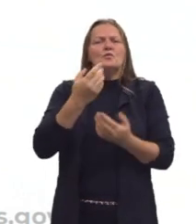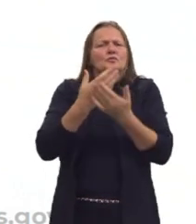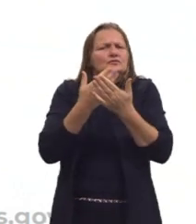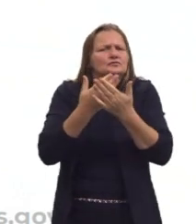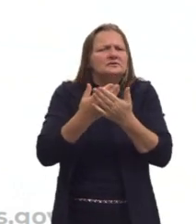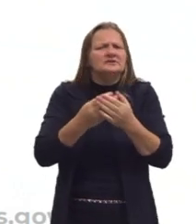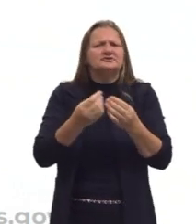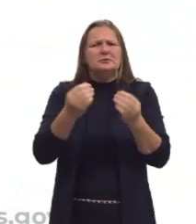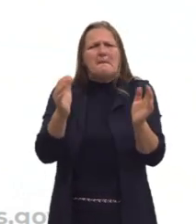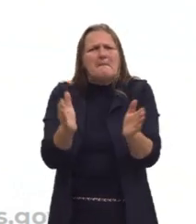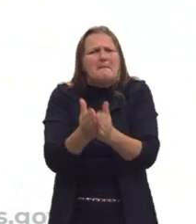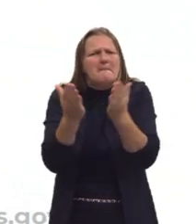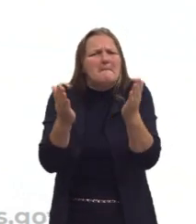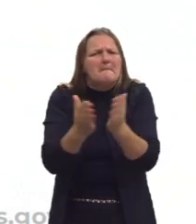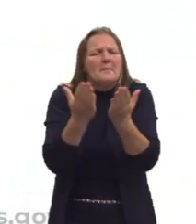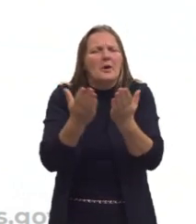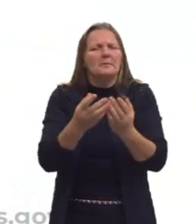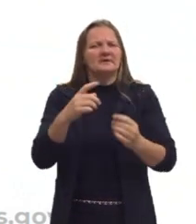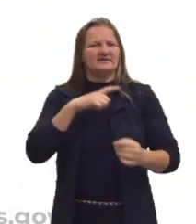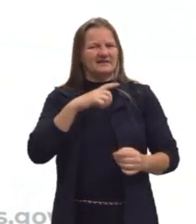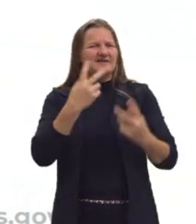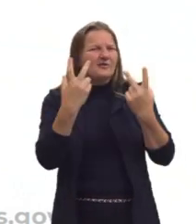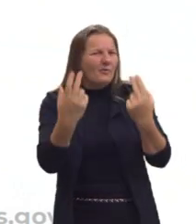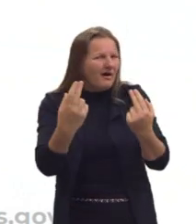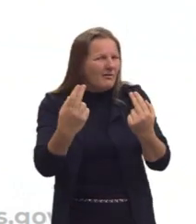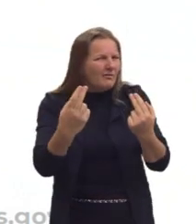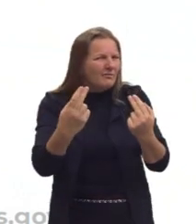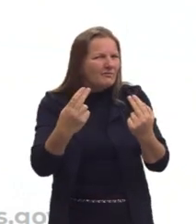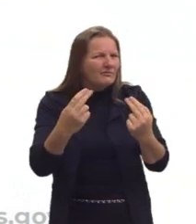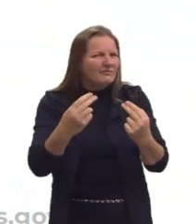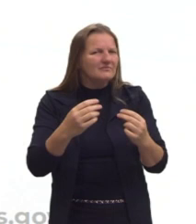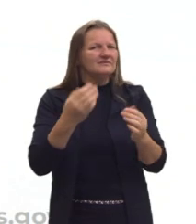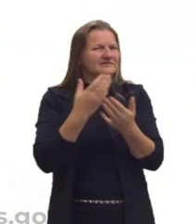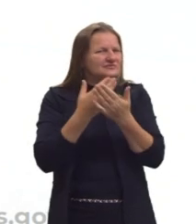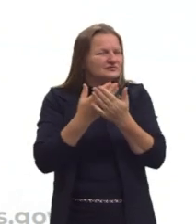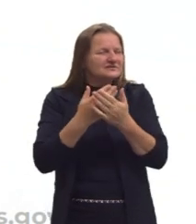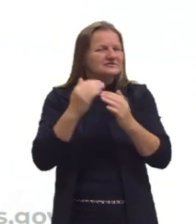classe baixa tem a mesma expectativa de um estudante da classe alta?